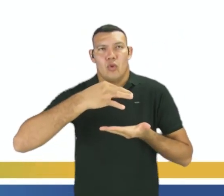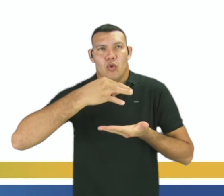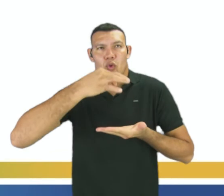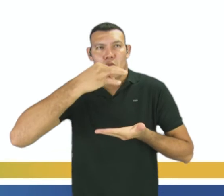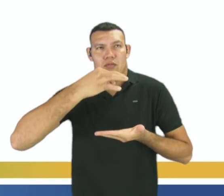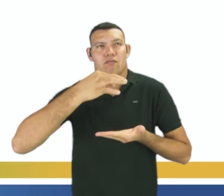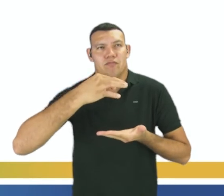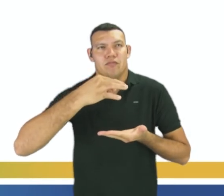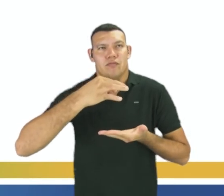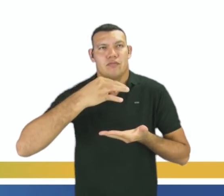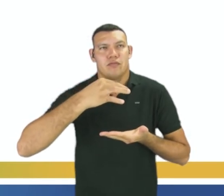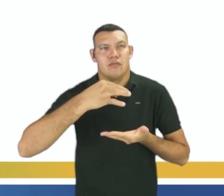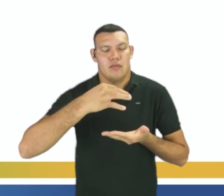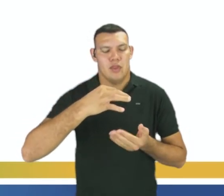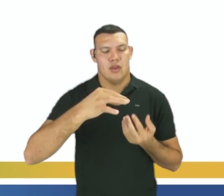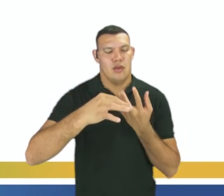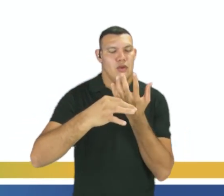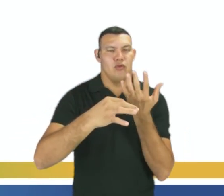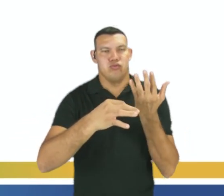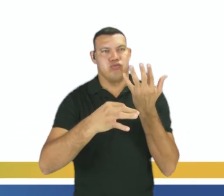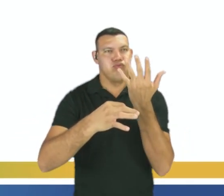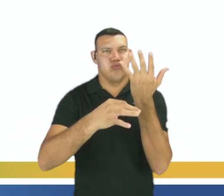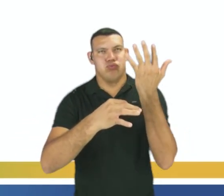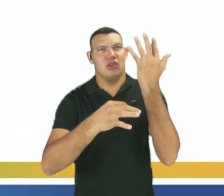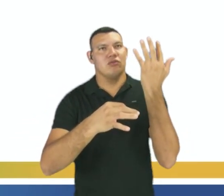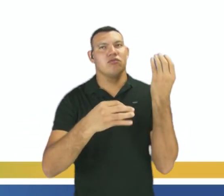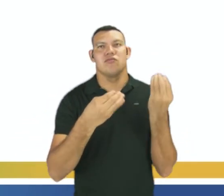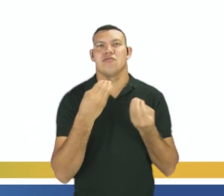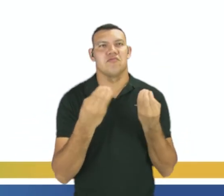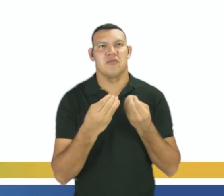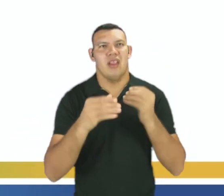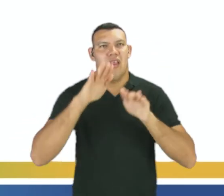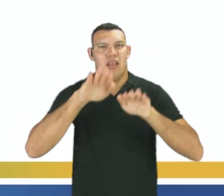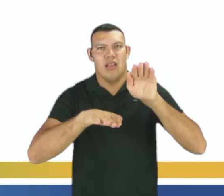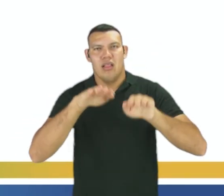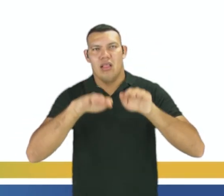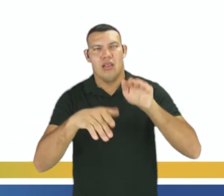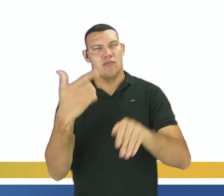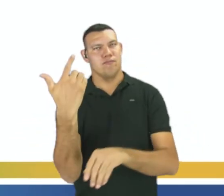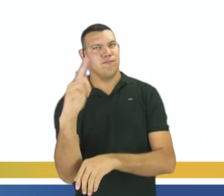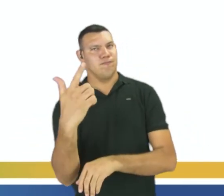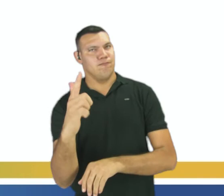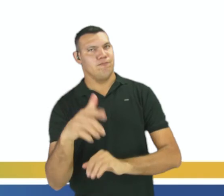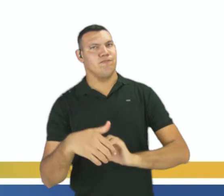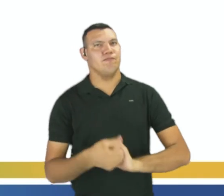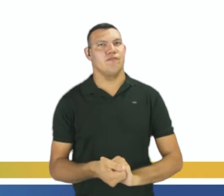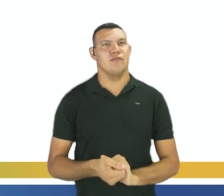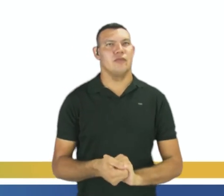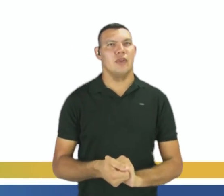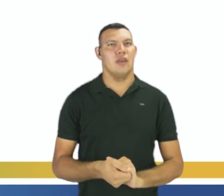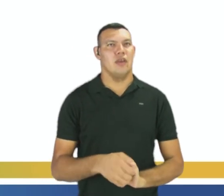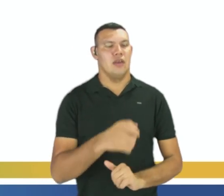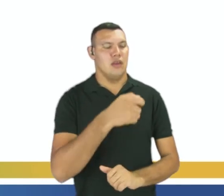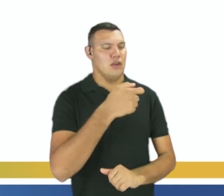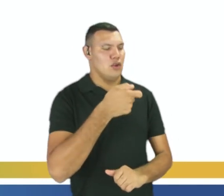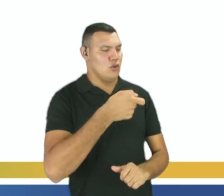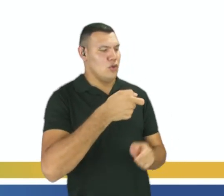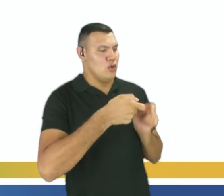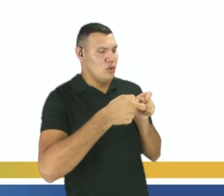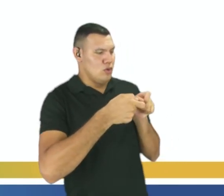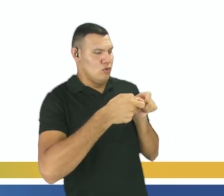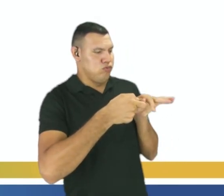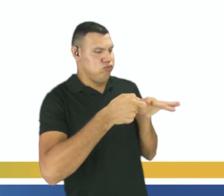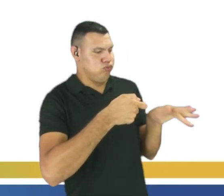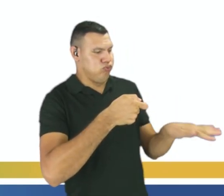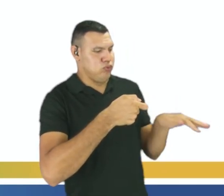aquosa, aberta, aqui a gente vai ter troca, então não tem como haver o equilíbrio. Aqui a chama uniforme do bico de buslem,